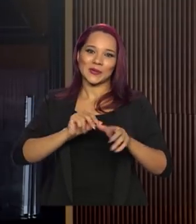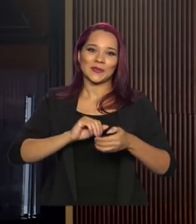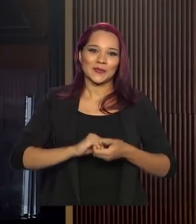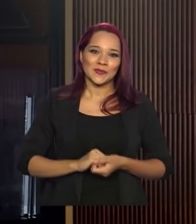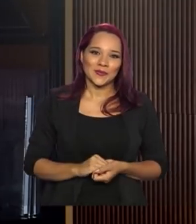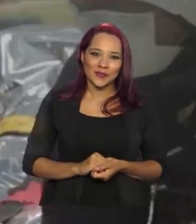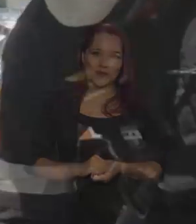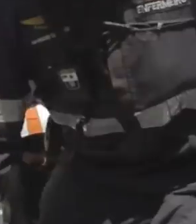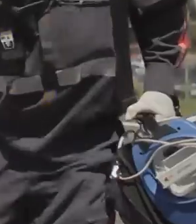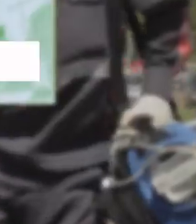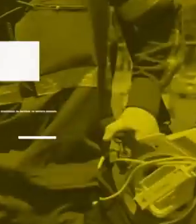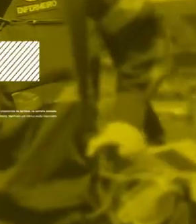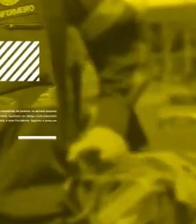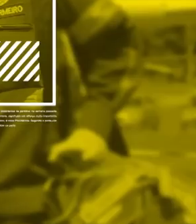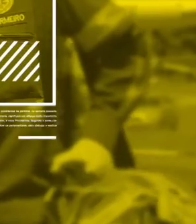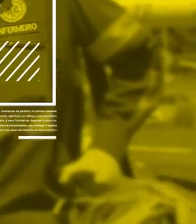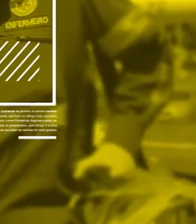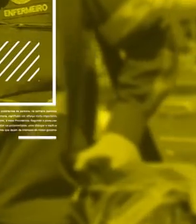Brasil.